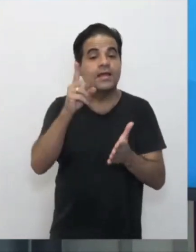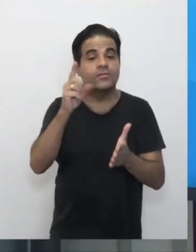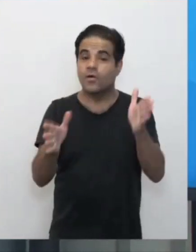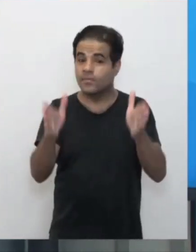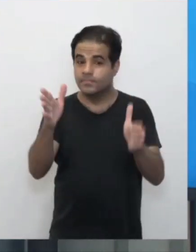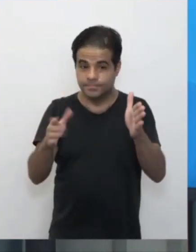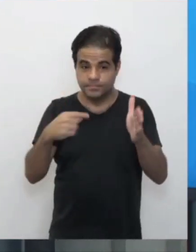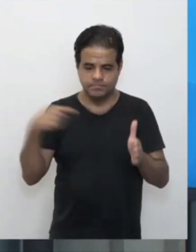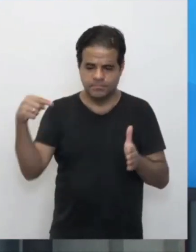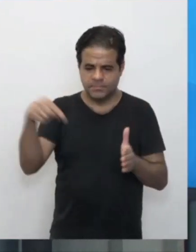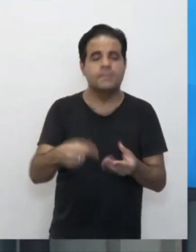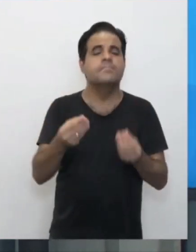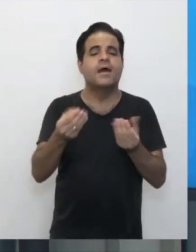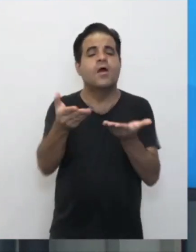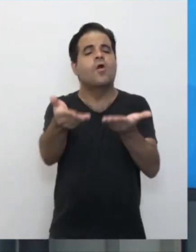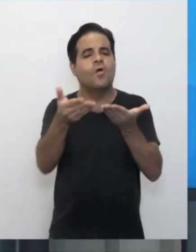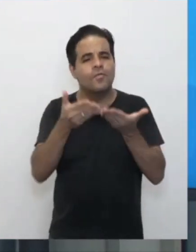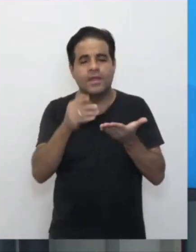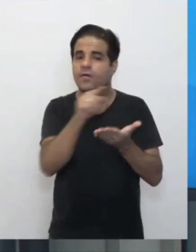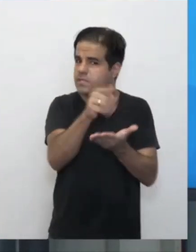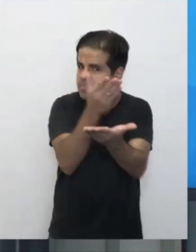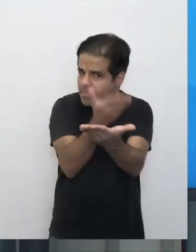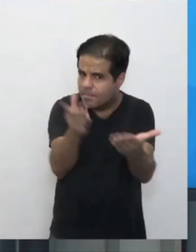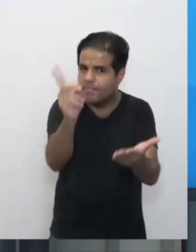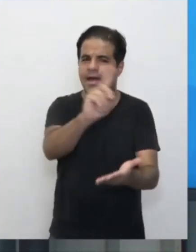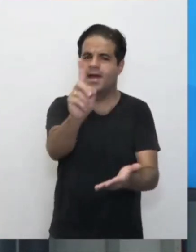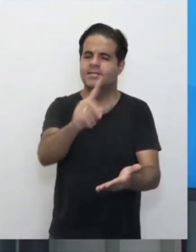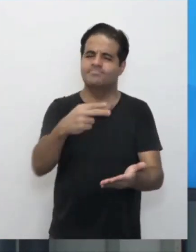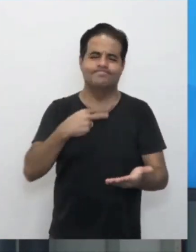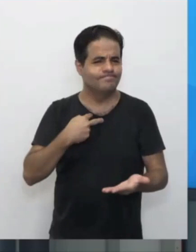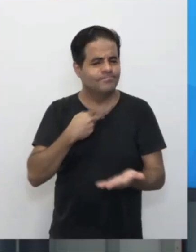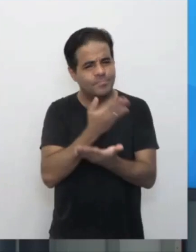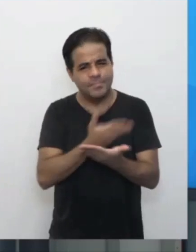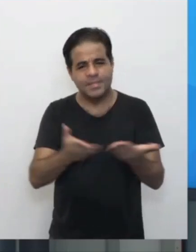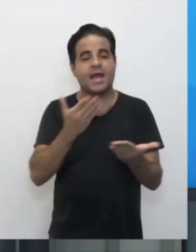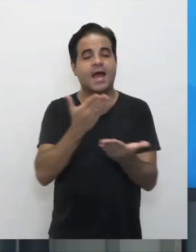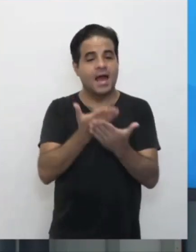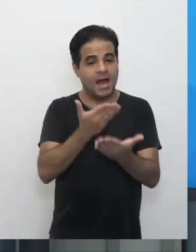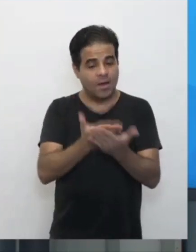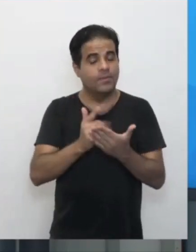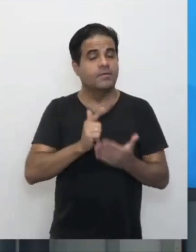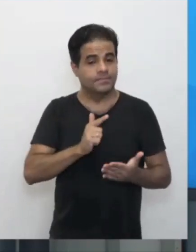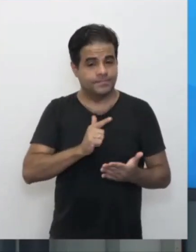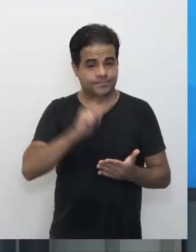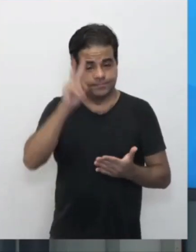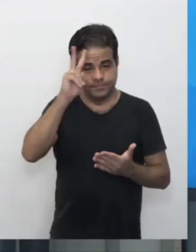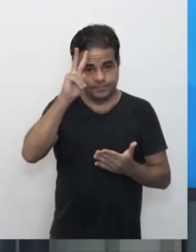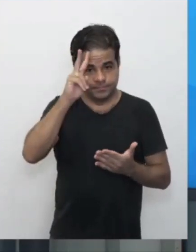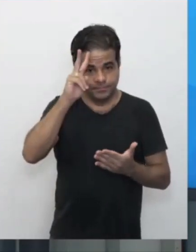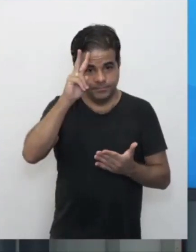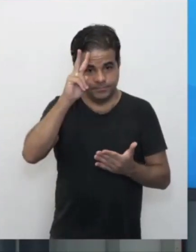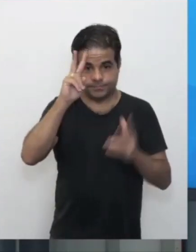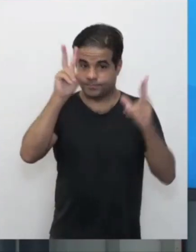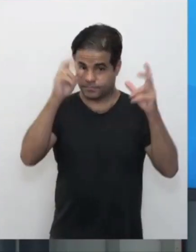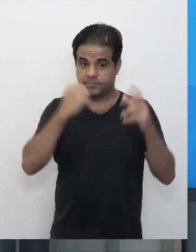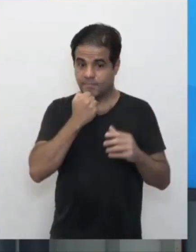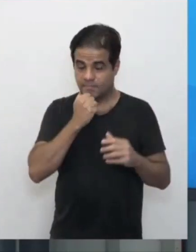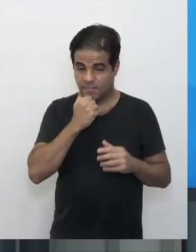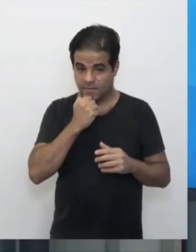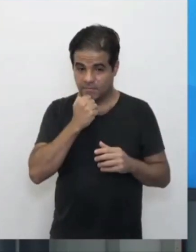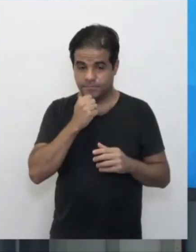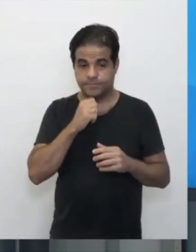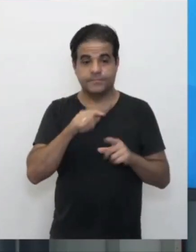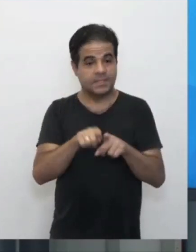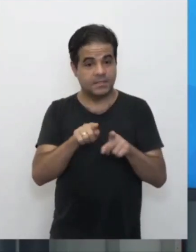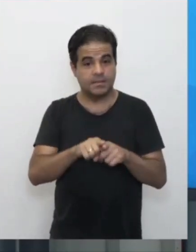Eu vim aqui para convidar vocês, vocês não podem perder aí. A aula que vai acontecer na segunda-feira vai ser Ciência do Celular,